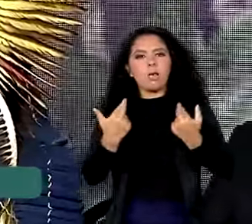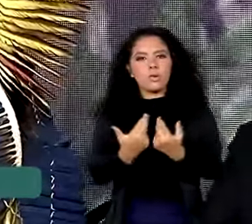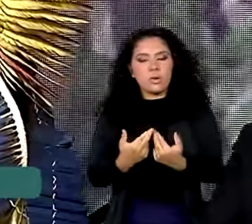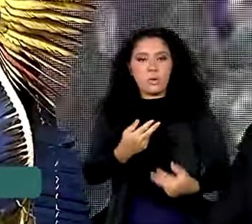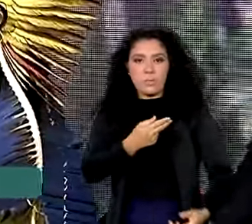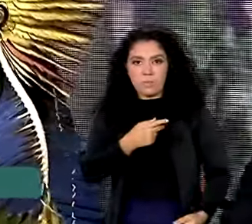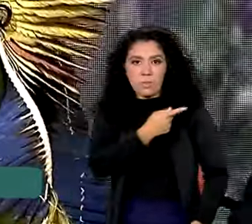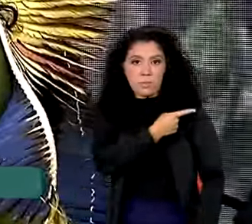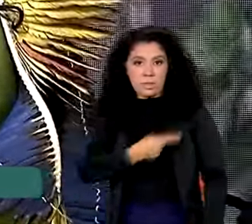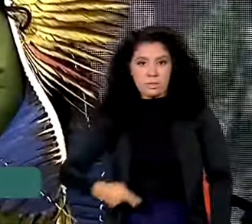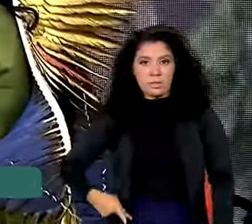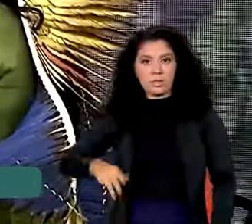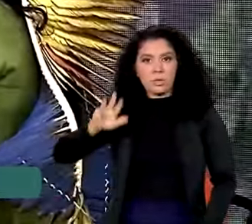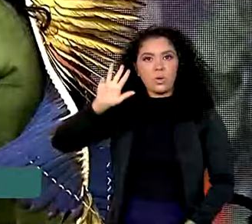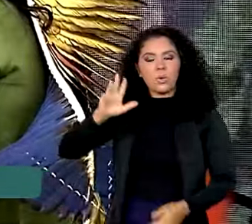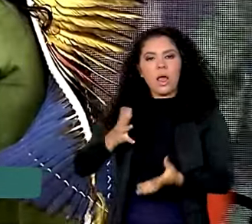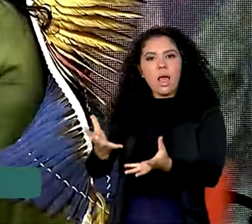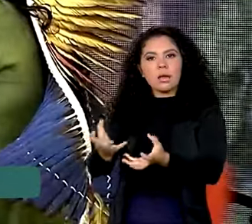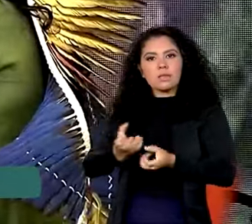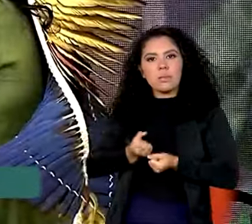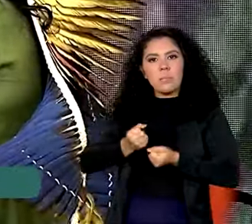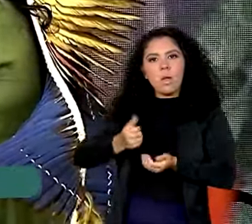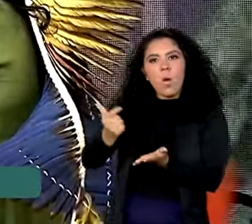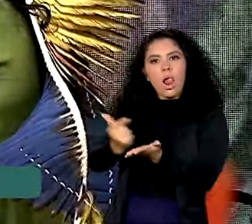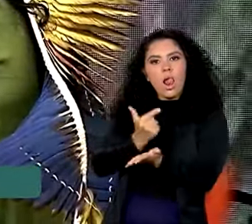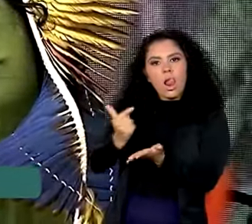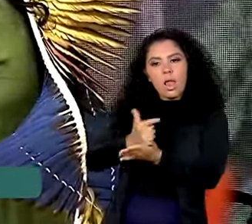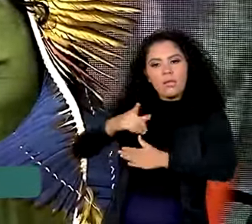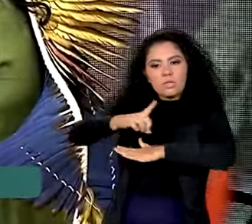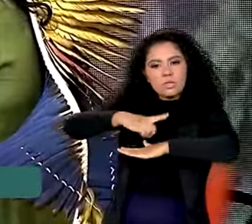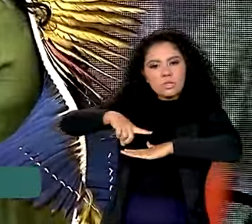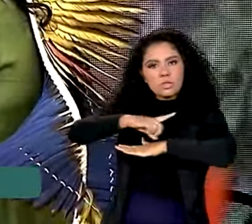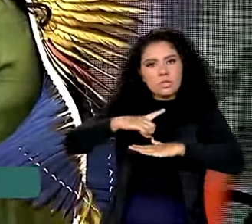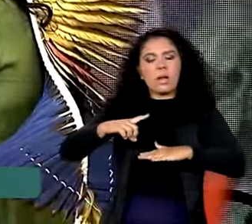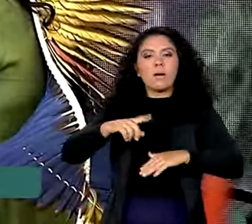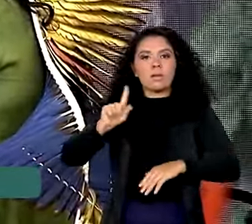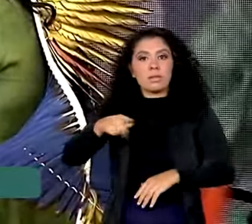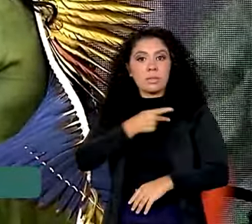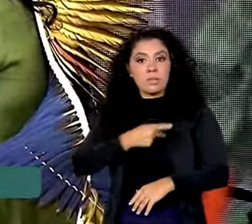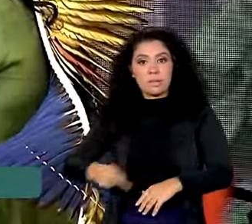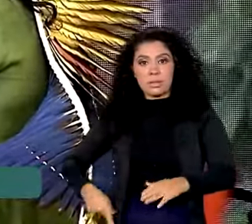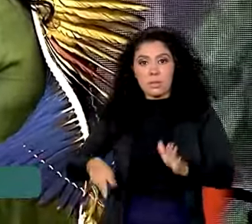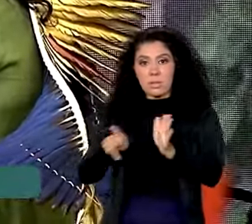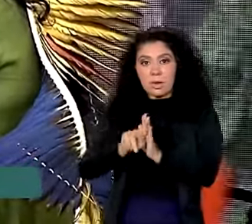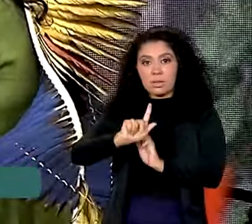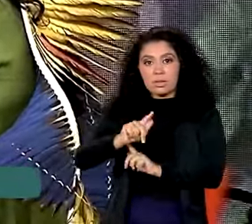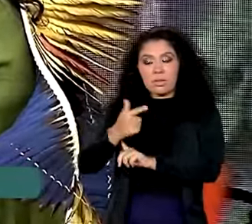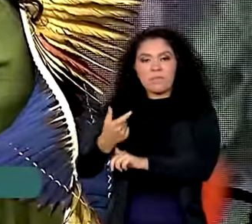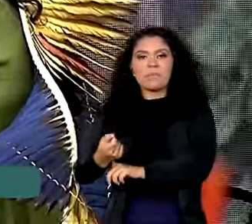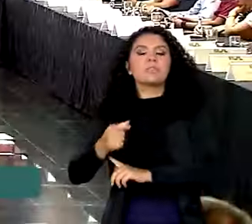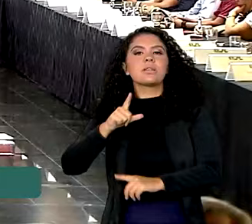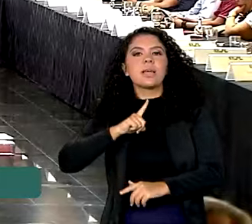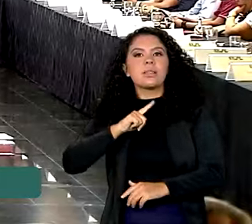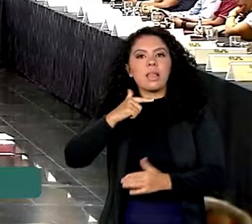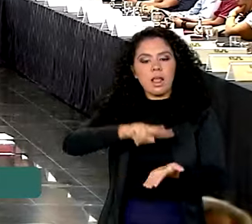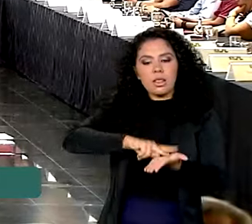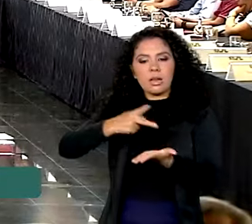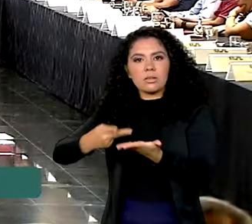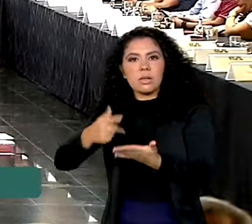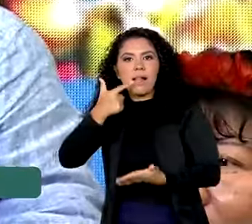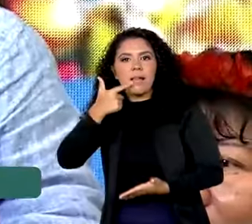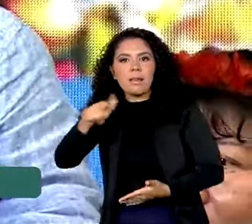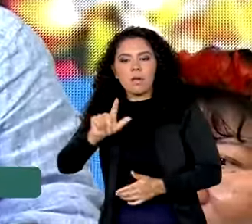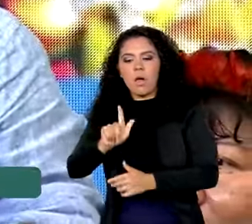recebeu um livro digital sobre a presidência do Brasil no G20, traduzido para a língua guaraní. A gente vem